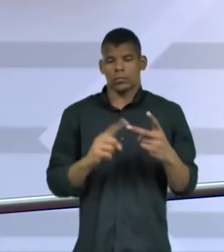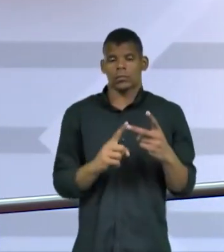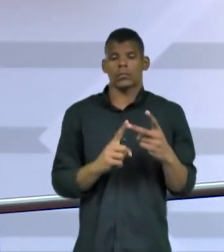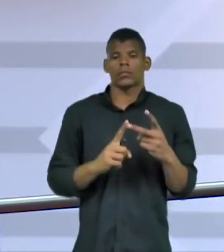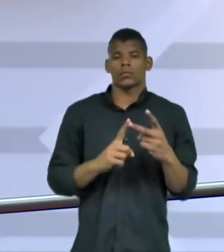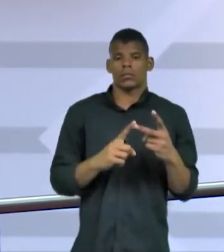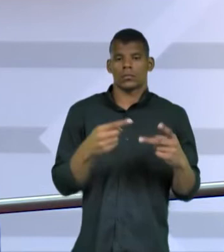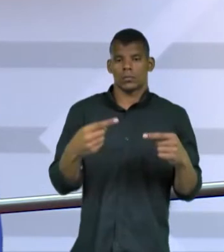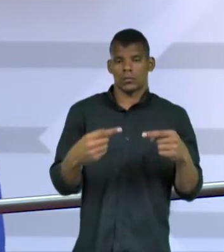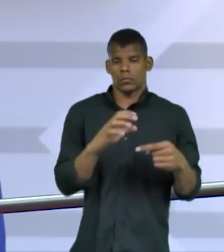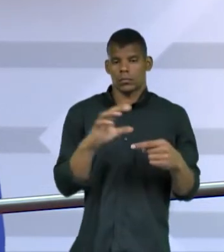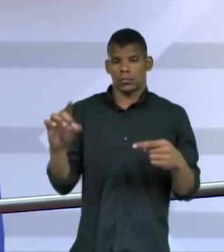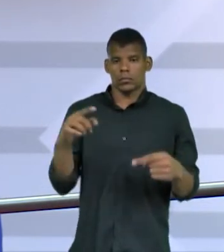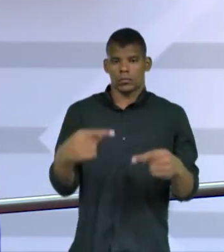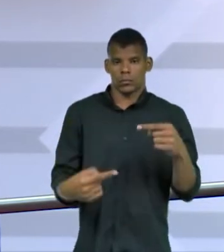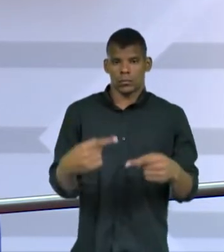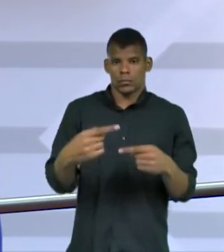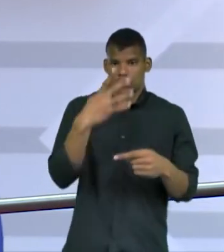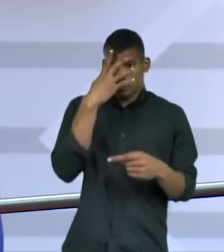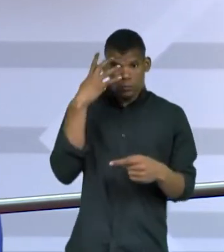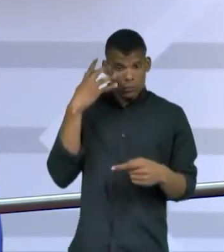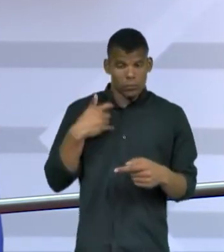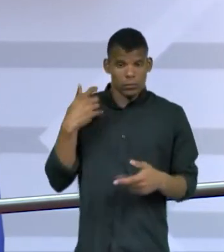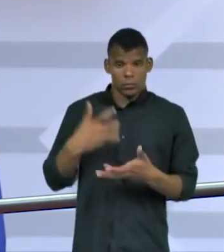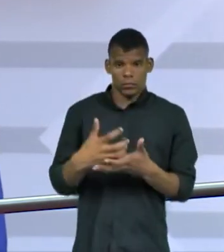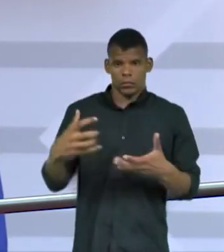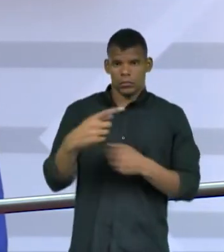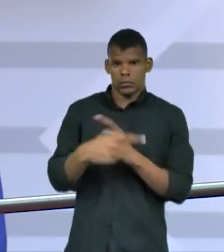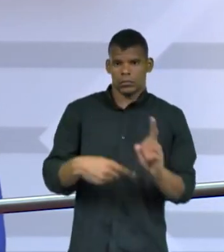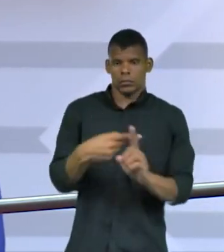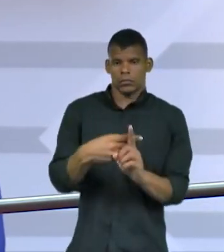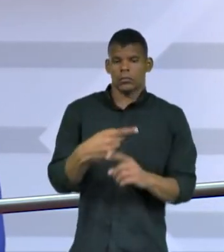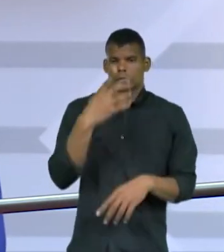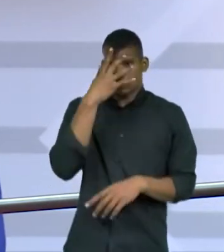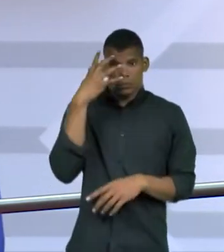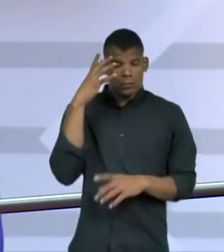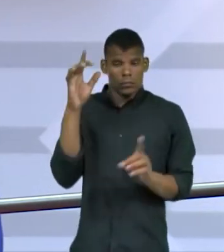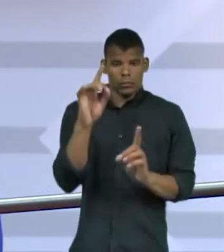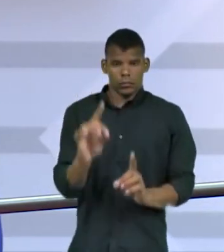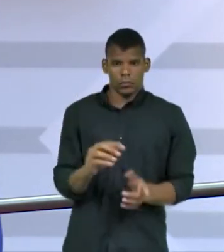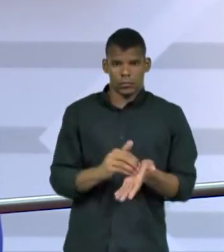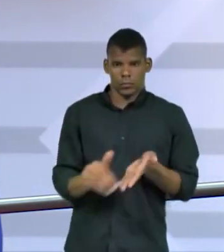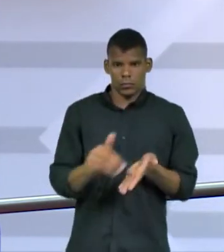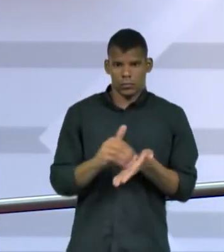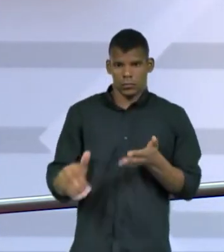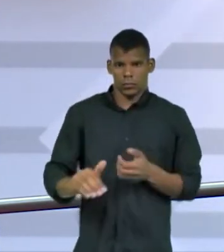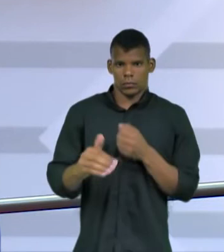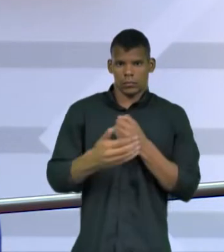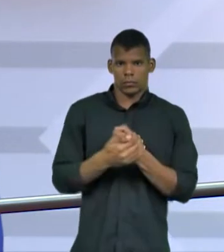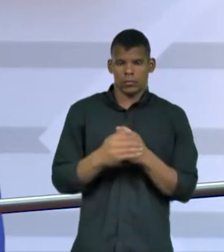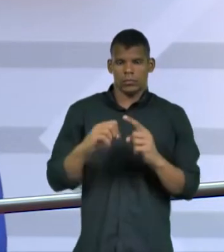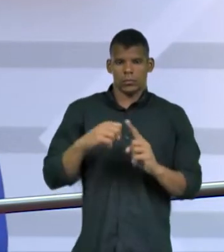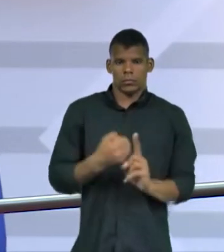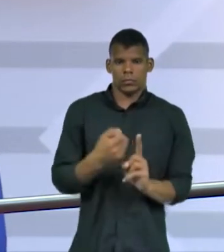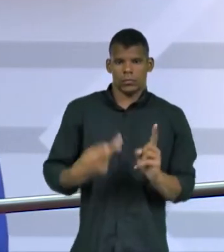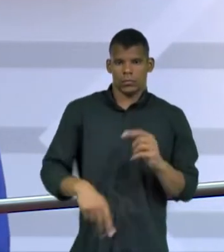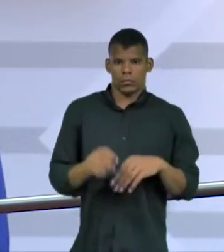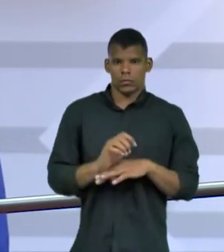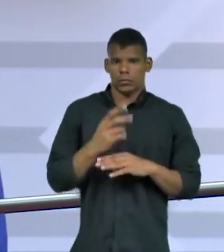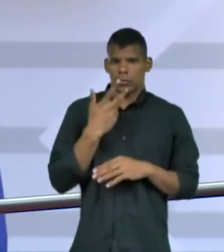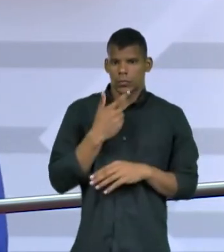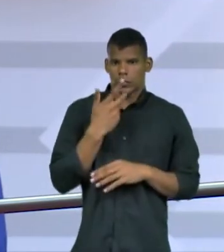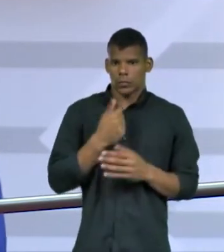de Políticas para Pessoas Idosas e Pessoas com Deficiência, da Secretaria de Proteção Social do Ceará. Também o